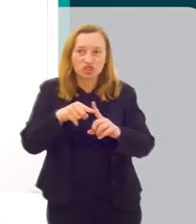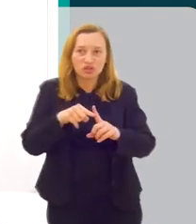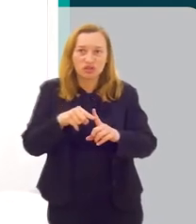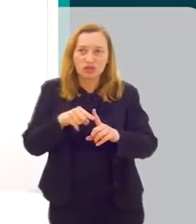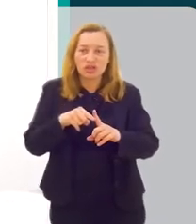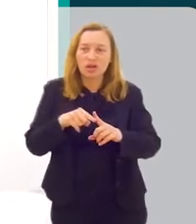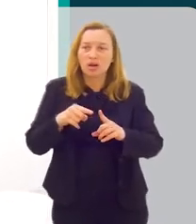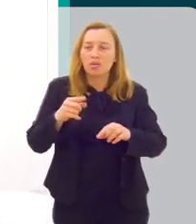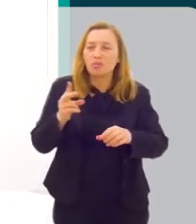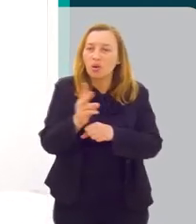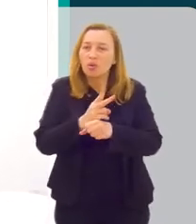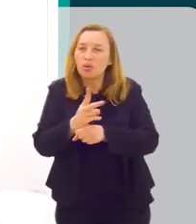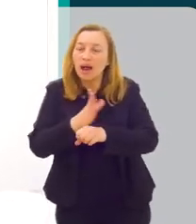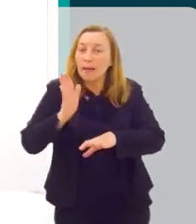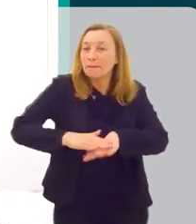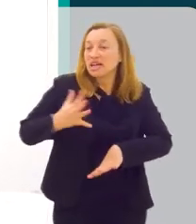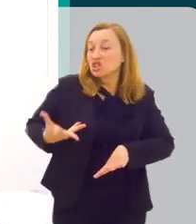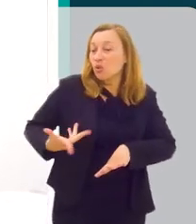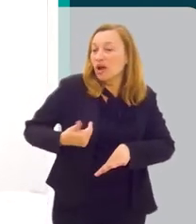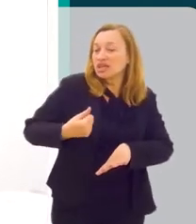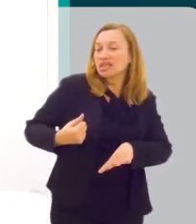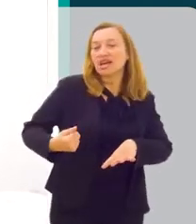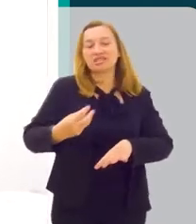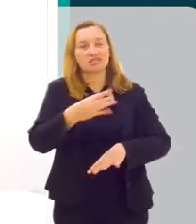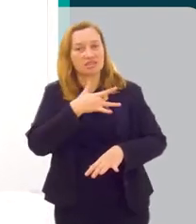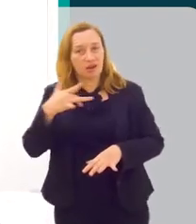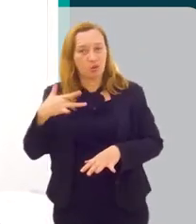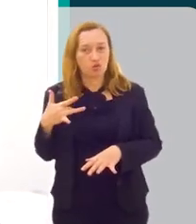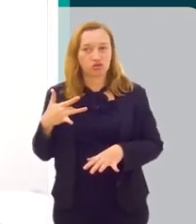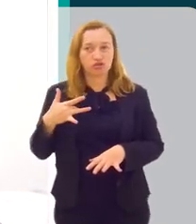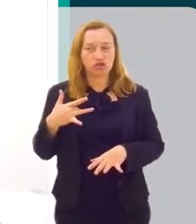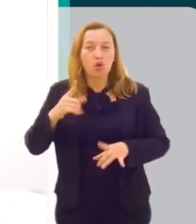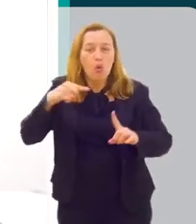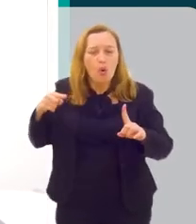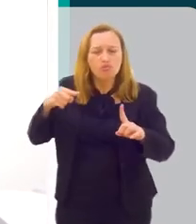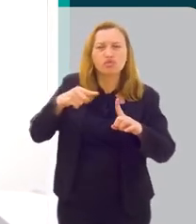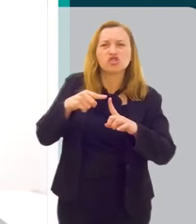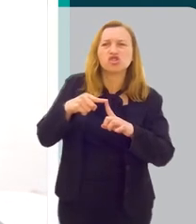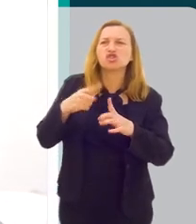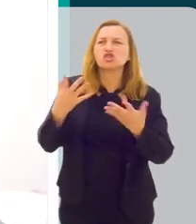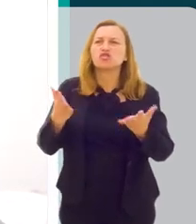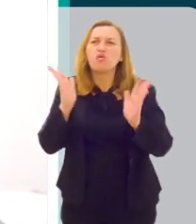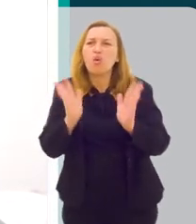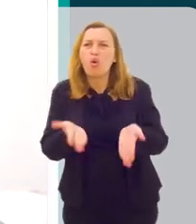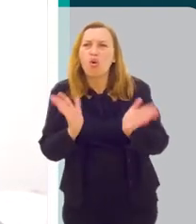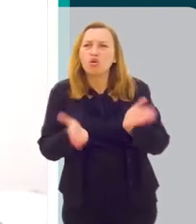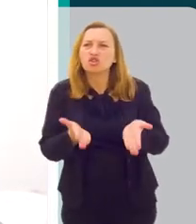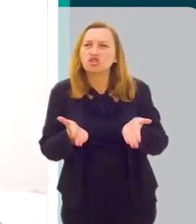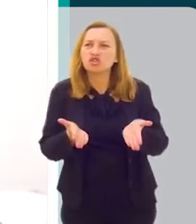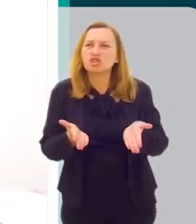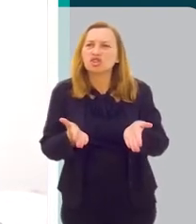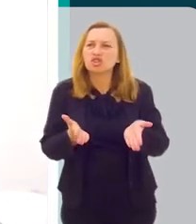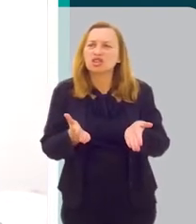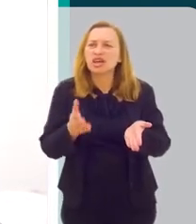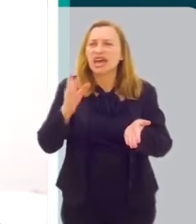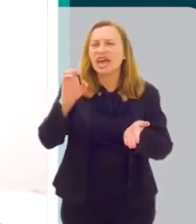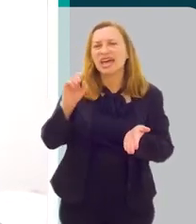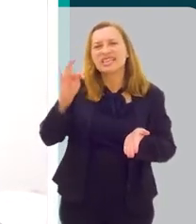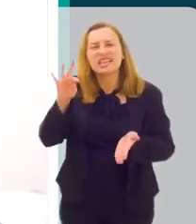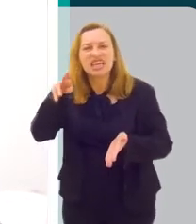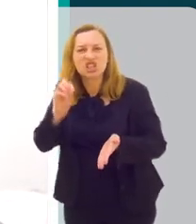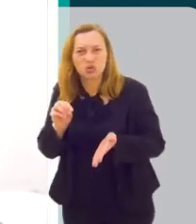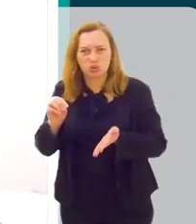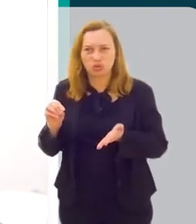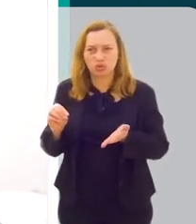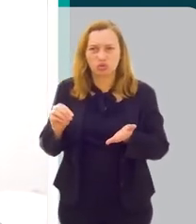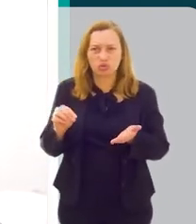esse é o objetivo, buscarmos mais qualidade de vida, saúde. O objetivo, hoje em dia, ele é